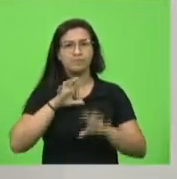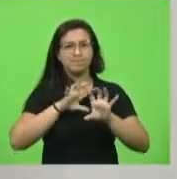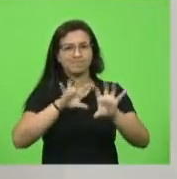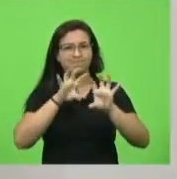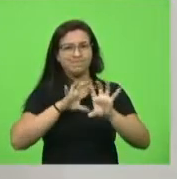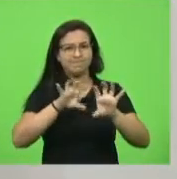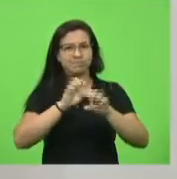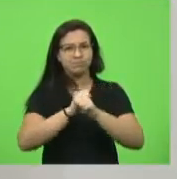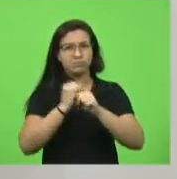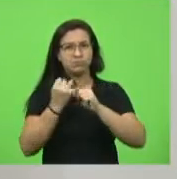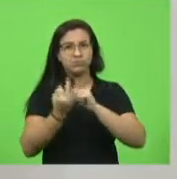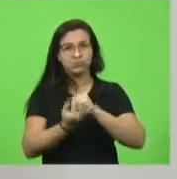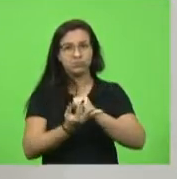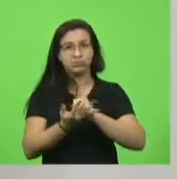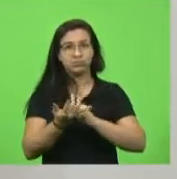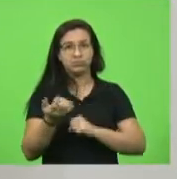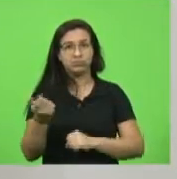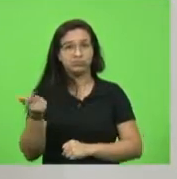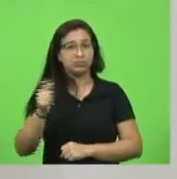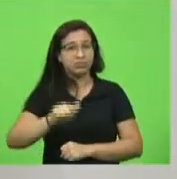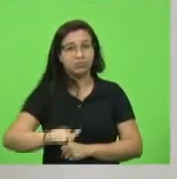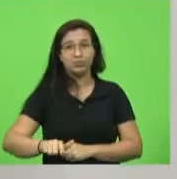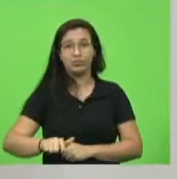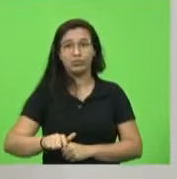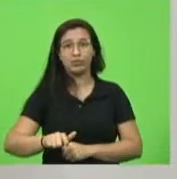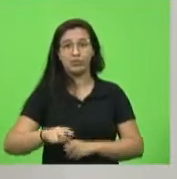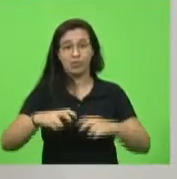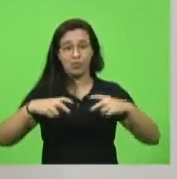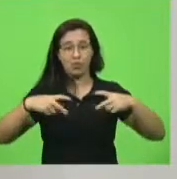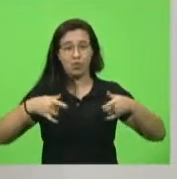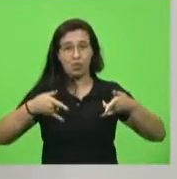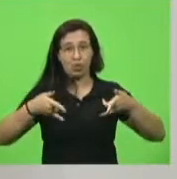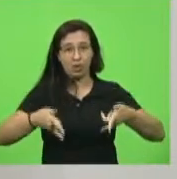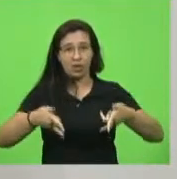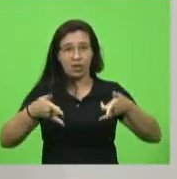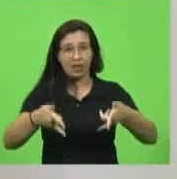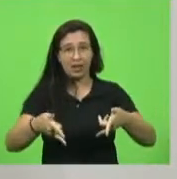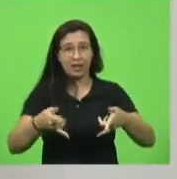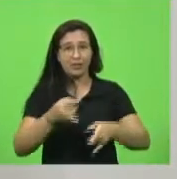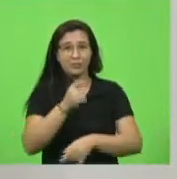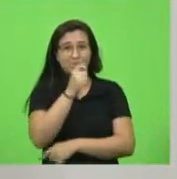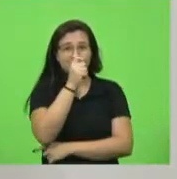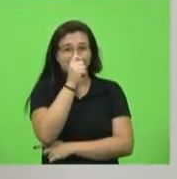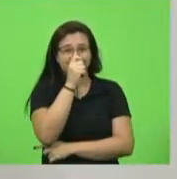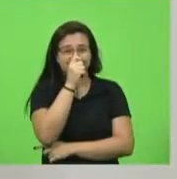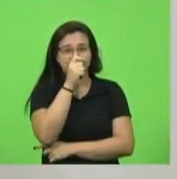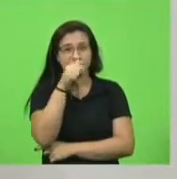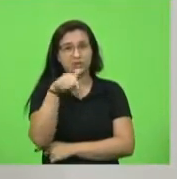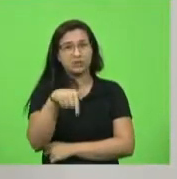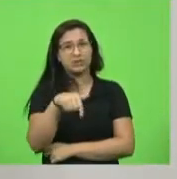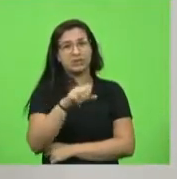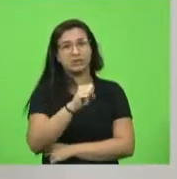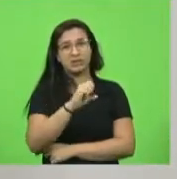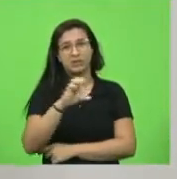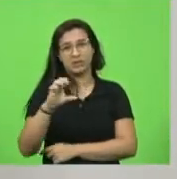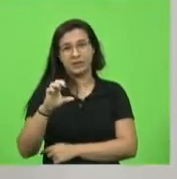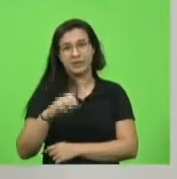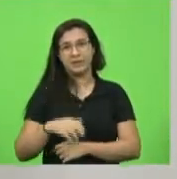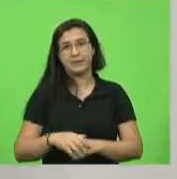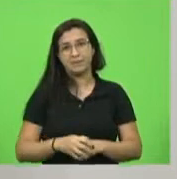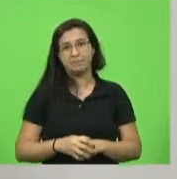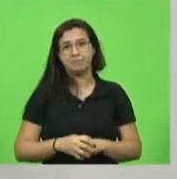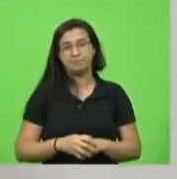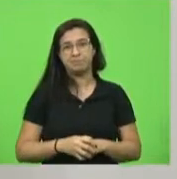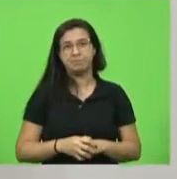leitos de UTI absolutamente lotados no estado de Santa Catarina. Nesse momento,